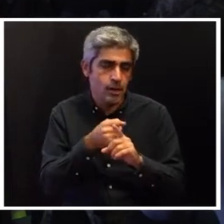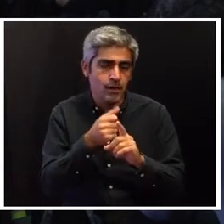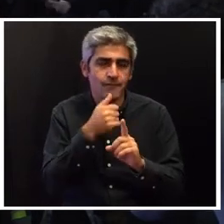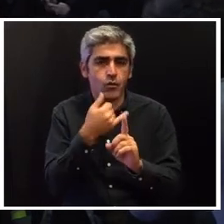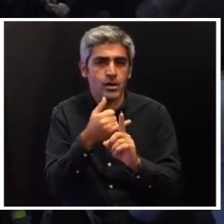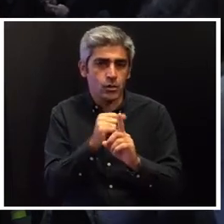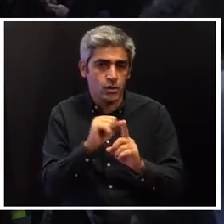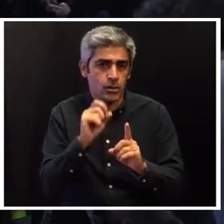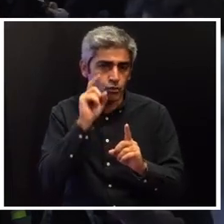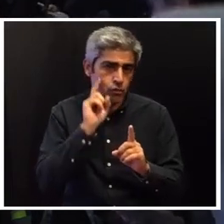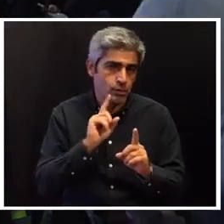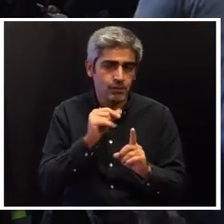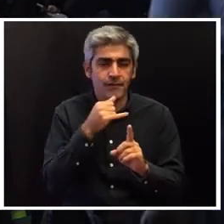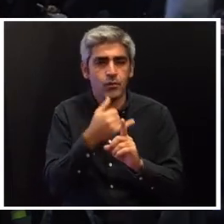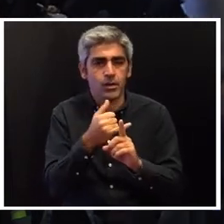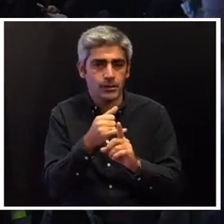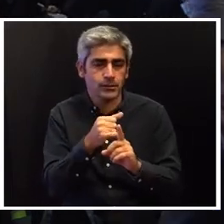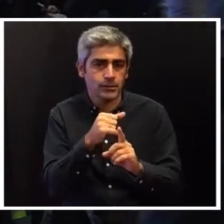as Mulheres e a Violência Doméstica,